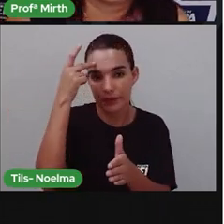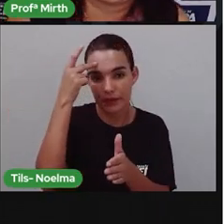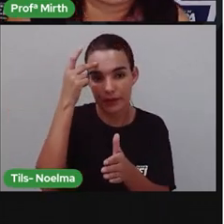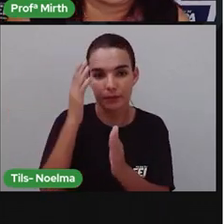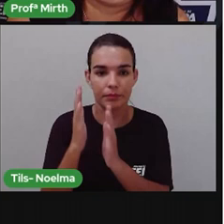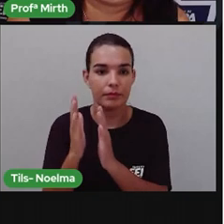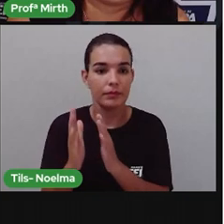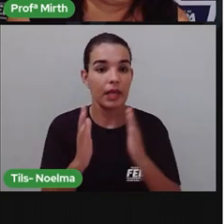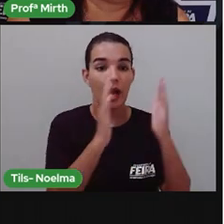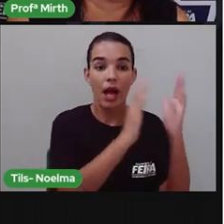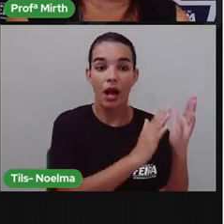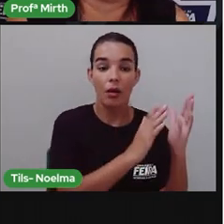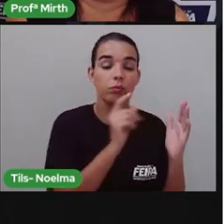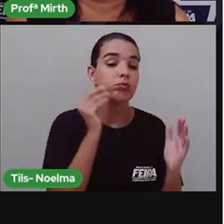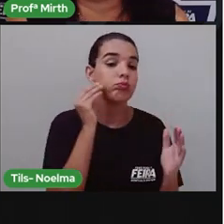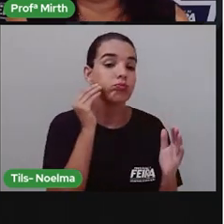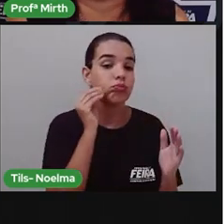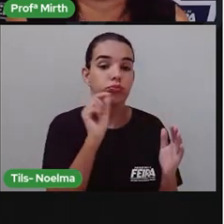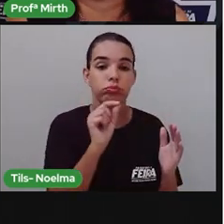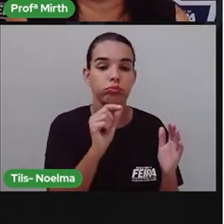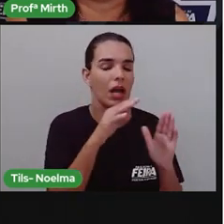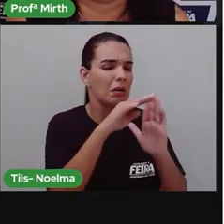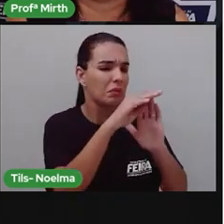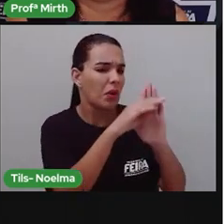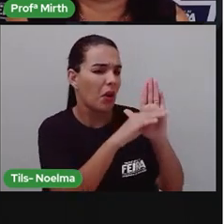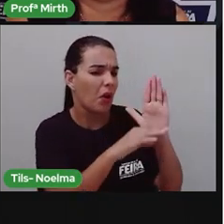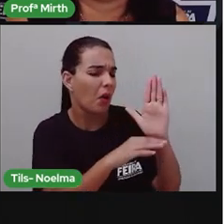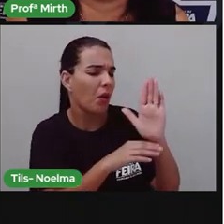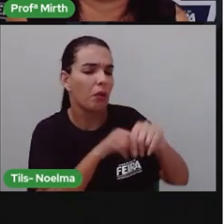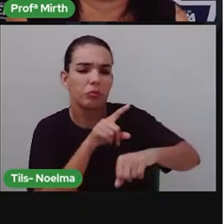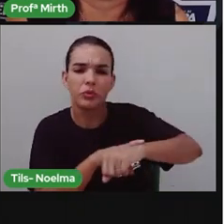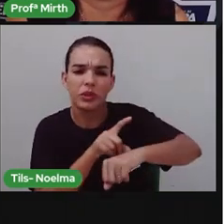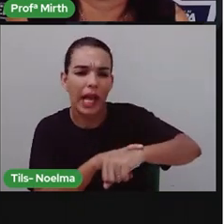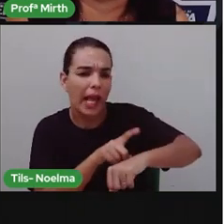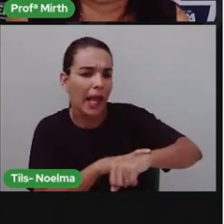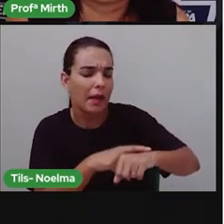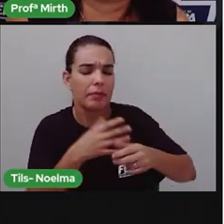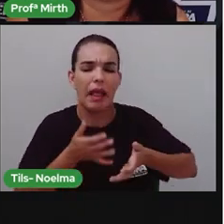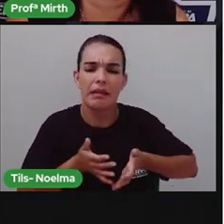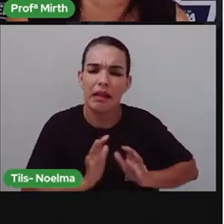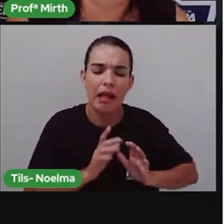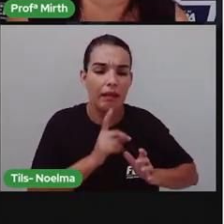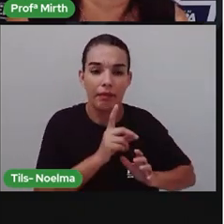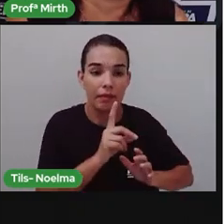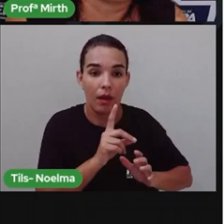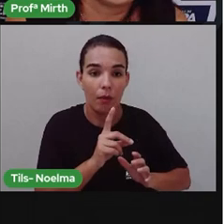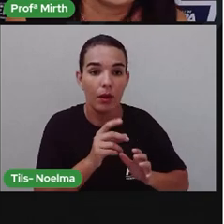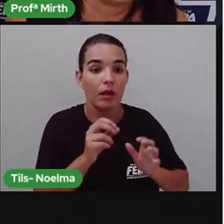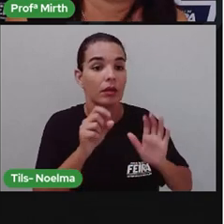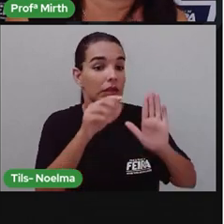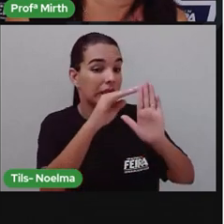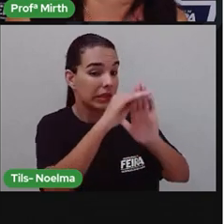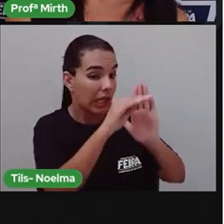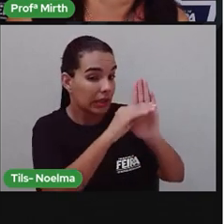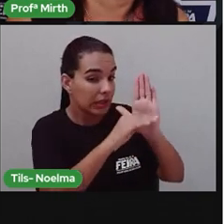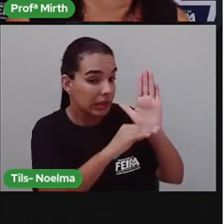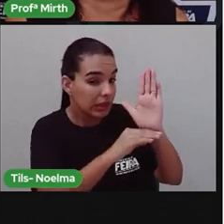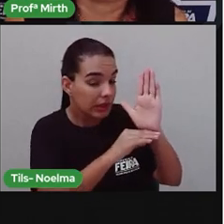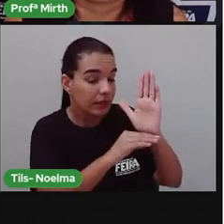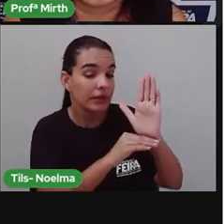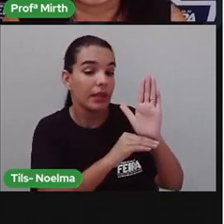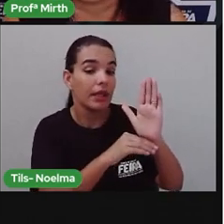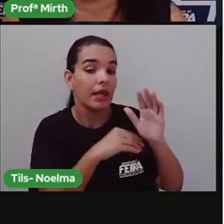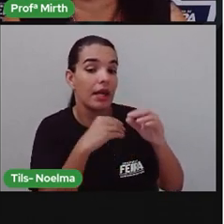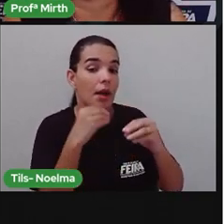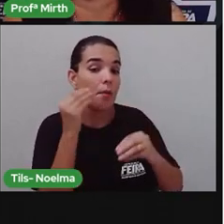Na autobiografia, não segue uma ordem cronológica. Não vai falar, eu nasci em tal tempo, estudei na